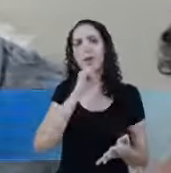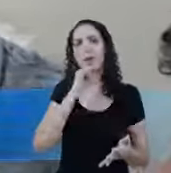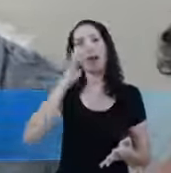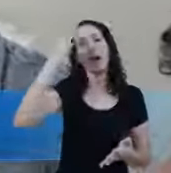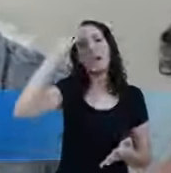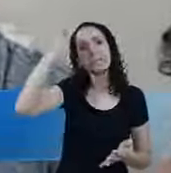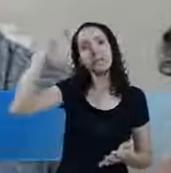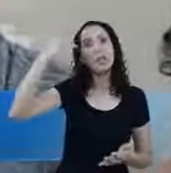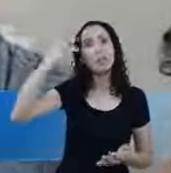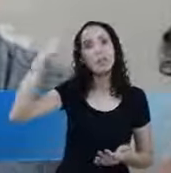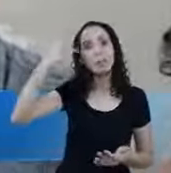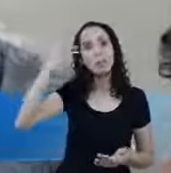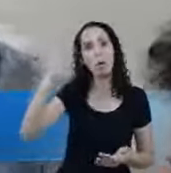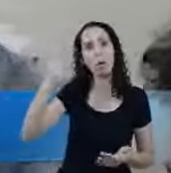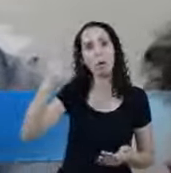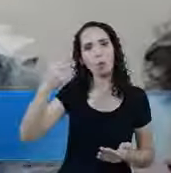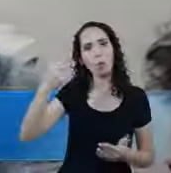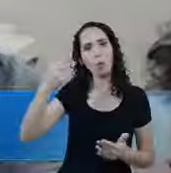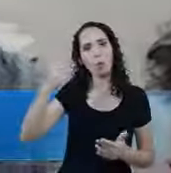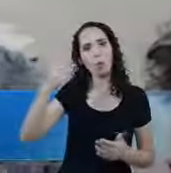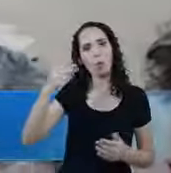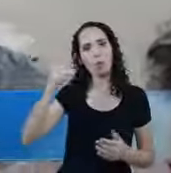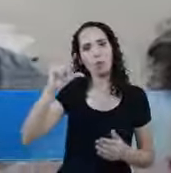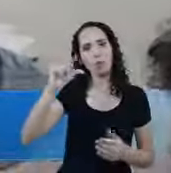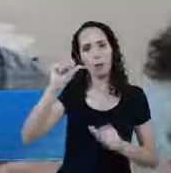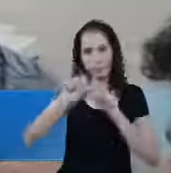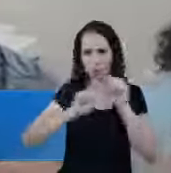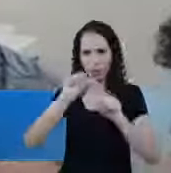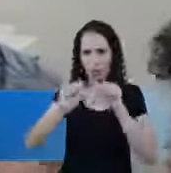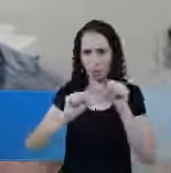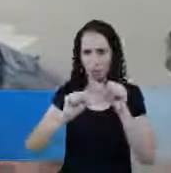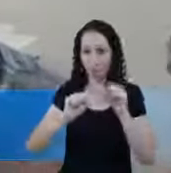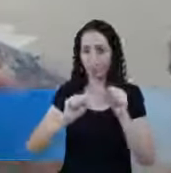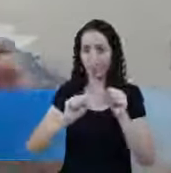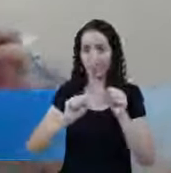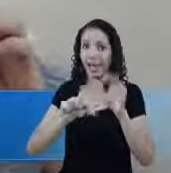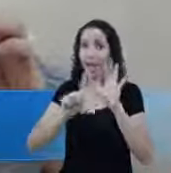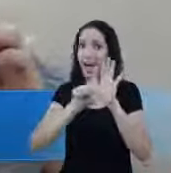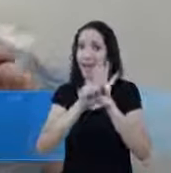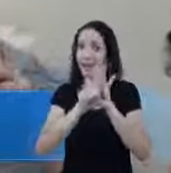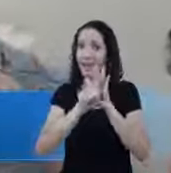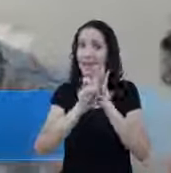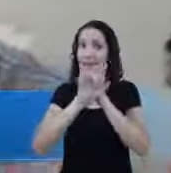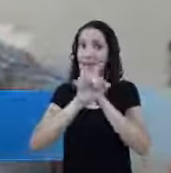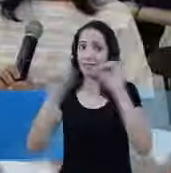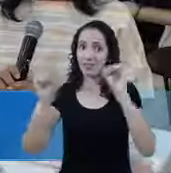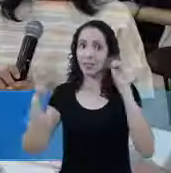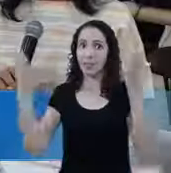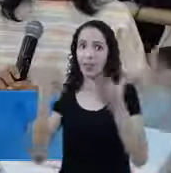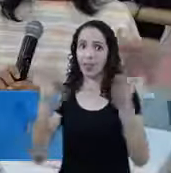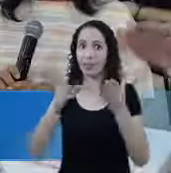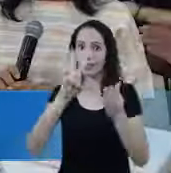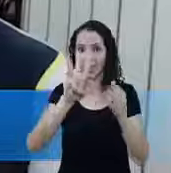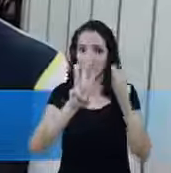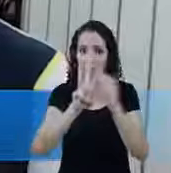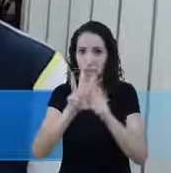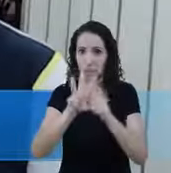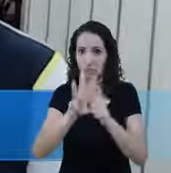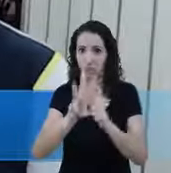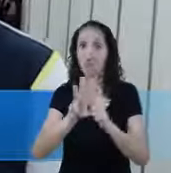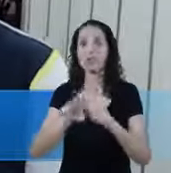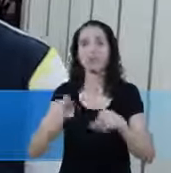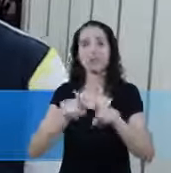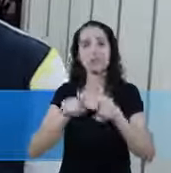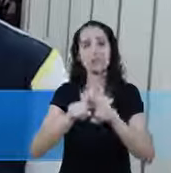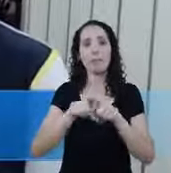Ah não são mais 3 meses São 2 Isso não vai reduzir A princípio a lei fala em 3 meses Podendo ser estendido por mais